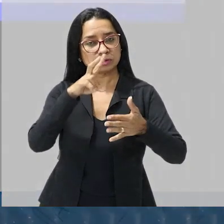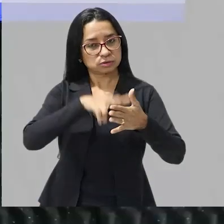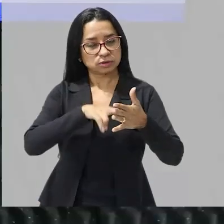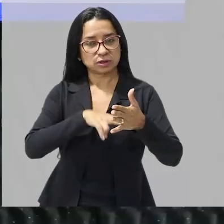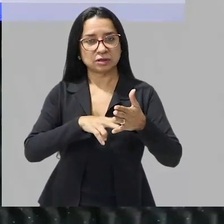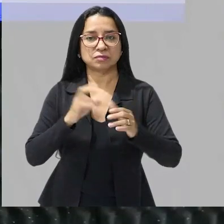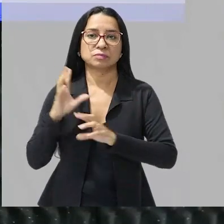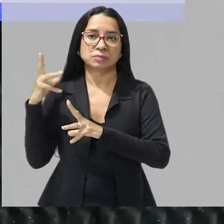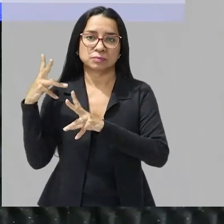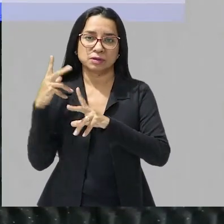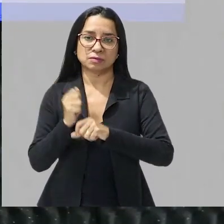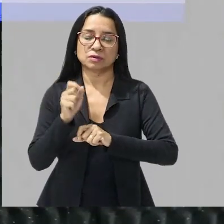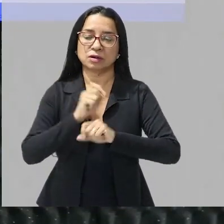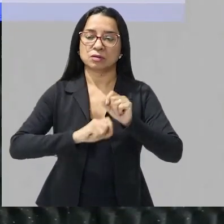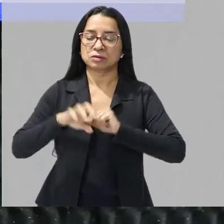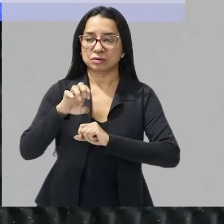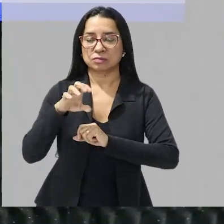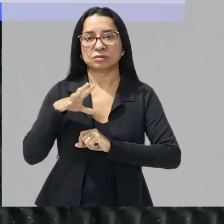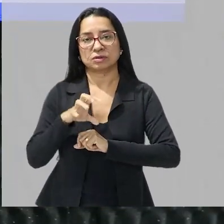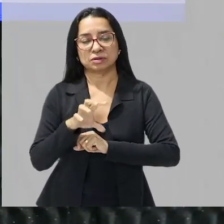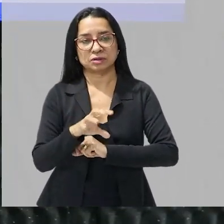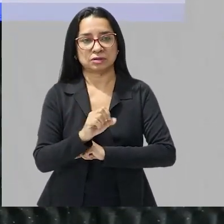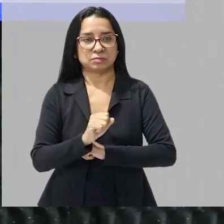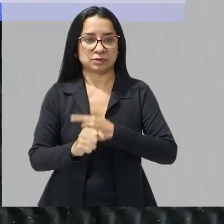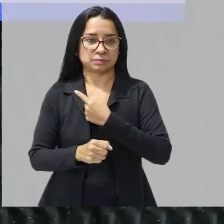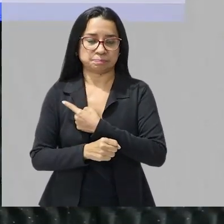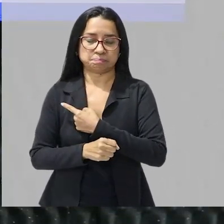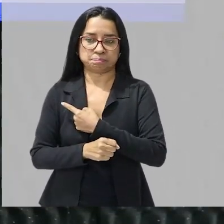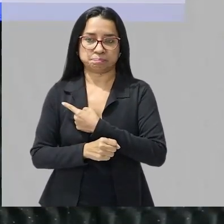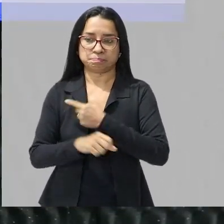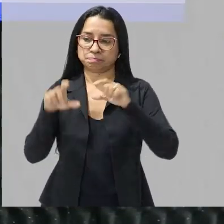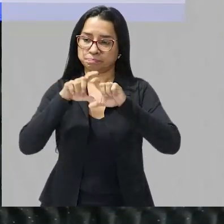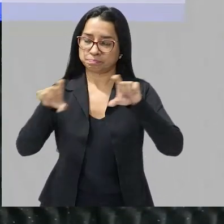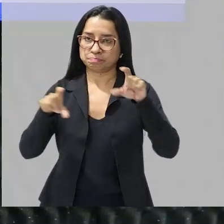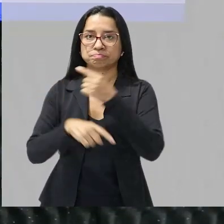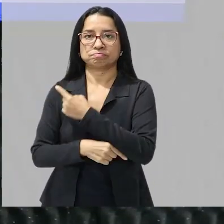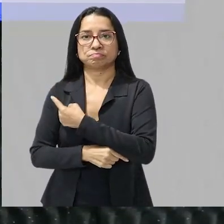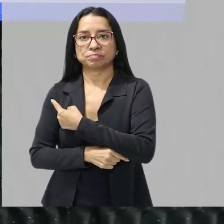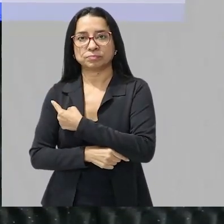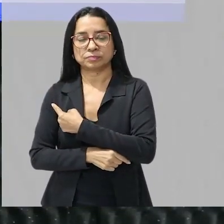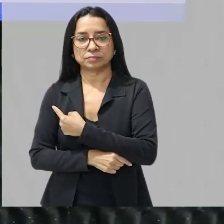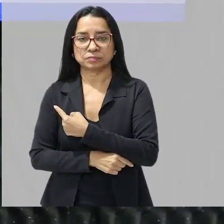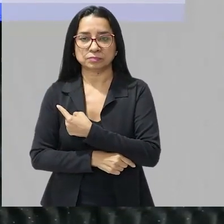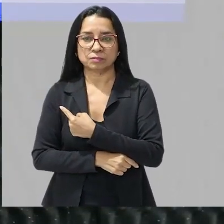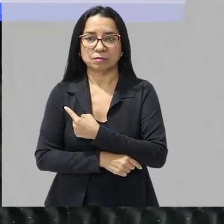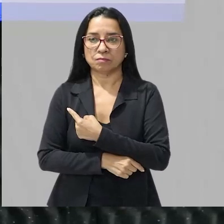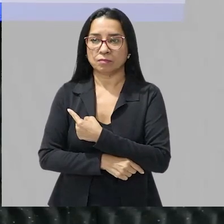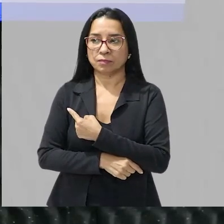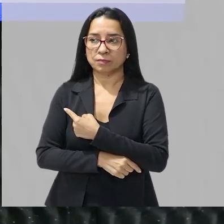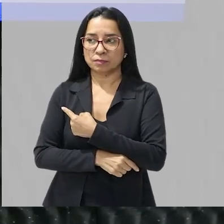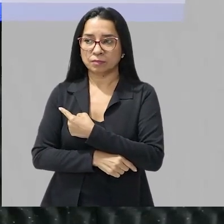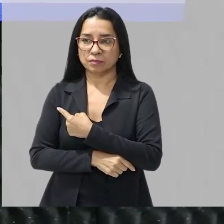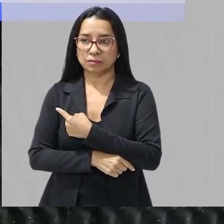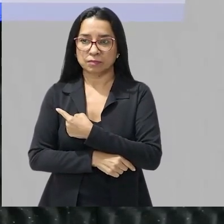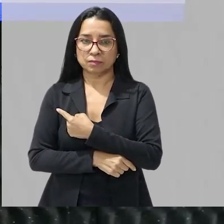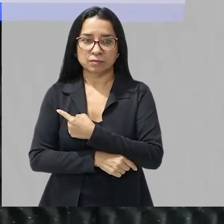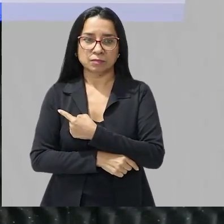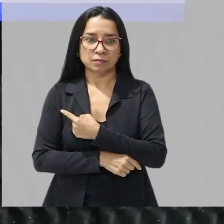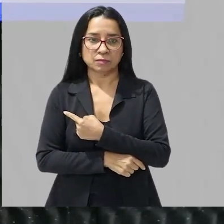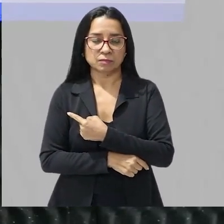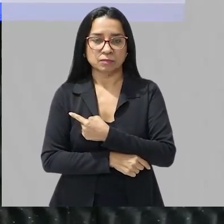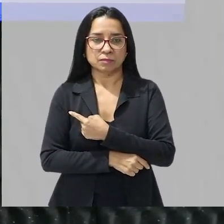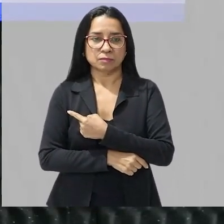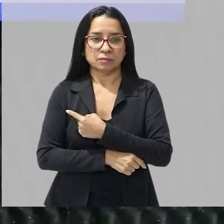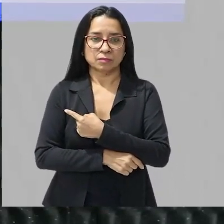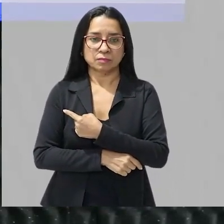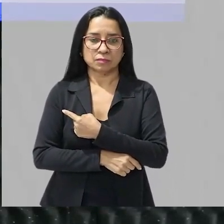pessoal? e ela diz o seguinte as enzimas biocatalizadoras de indução de reações químicas reconhecem